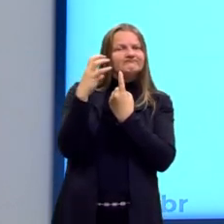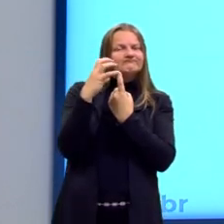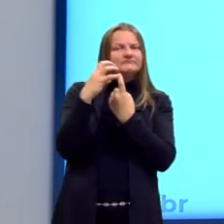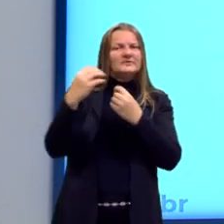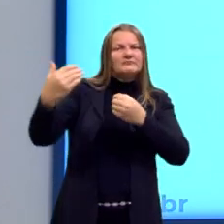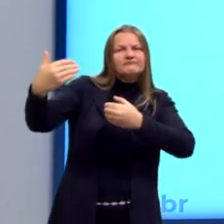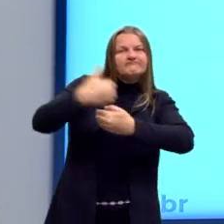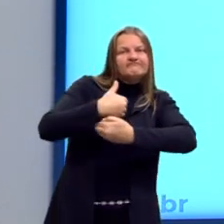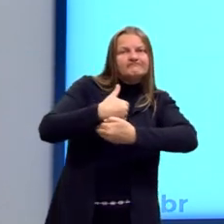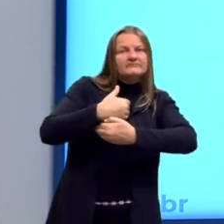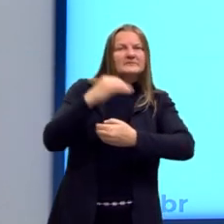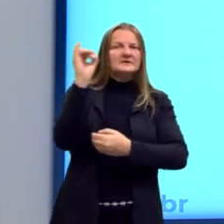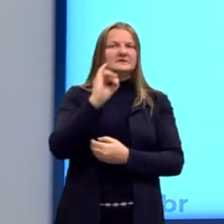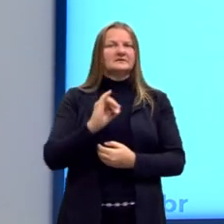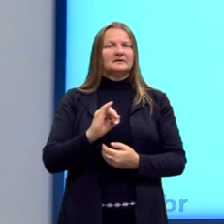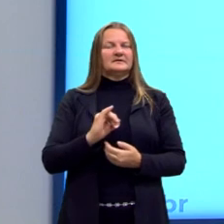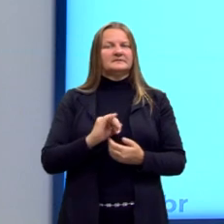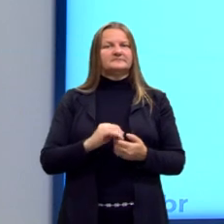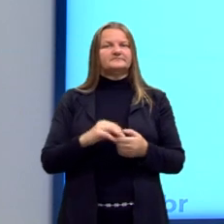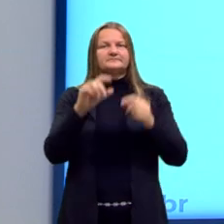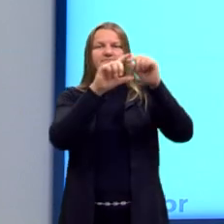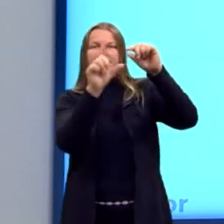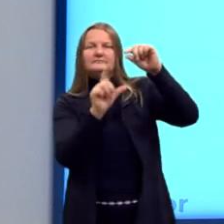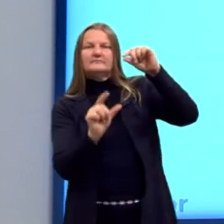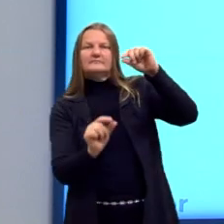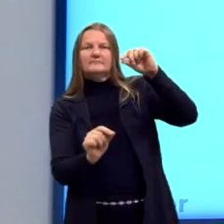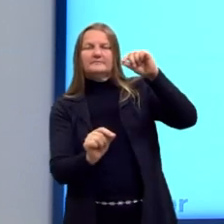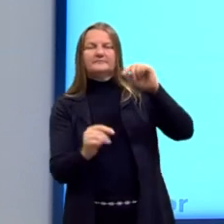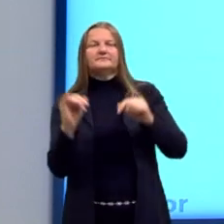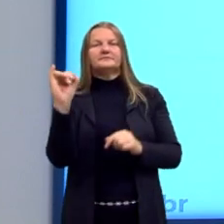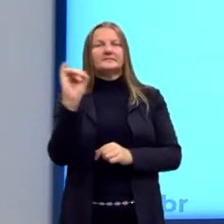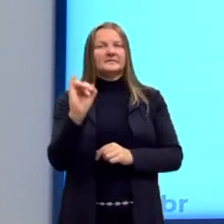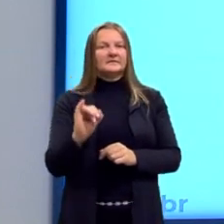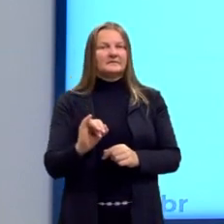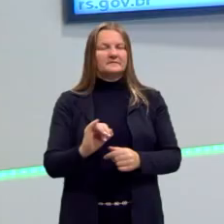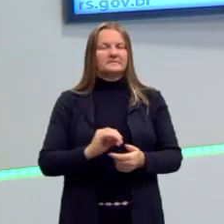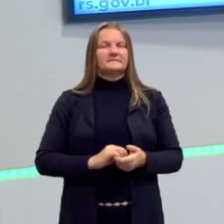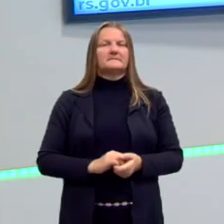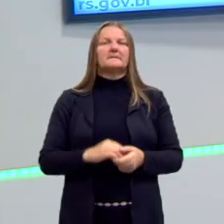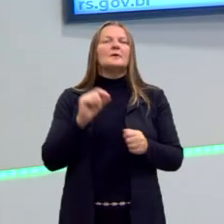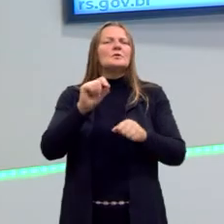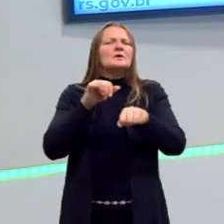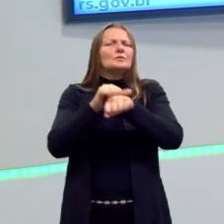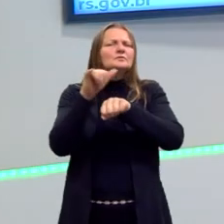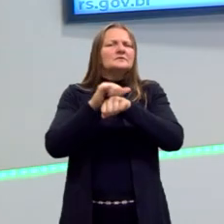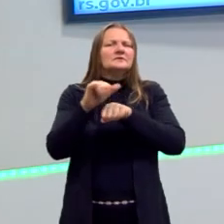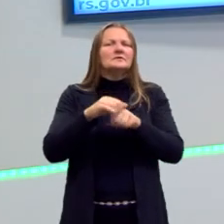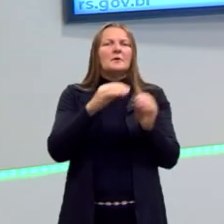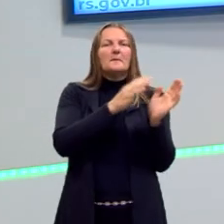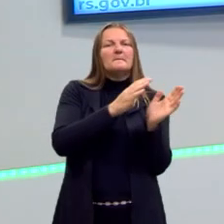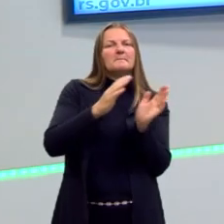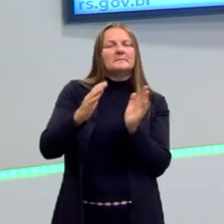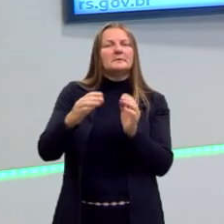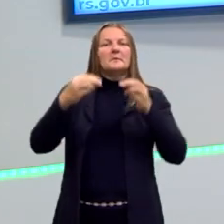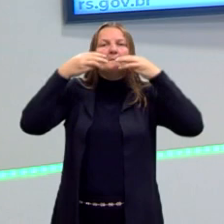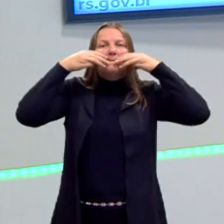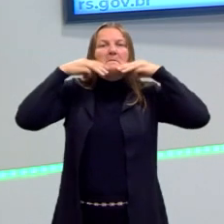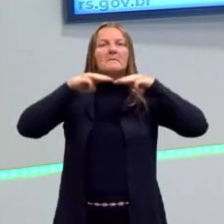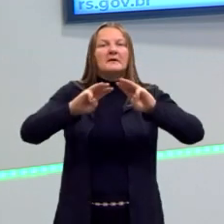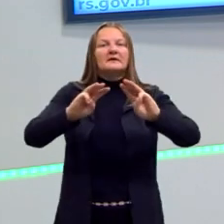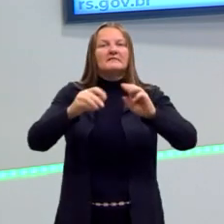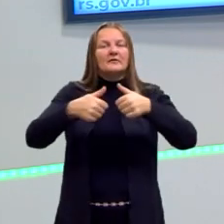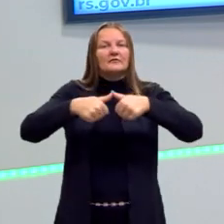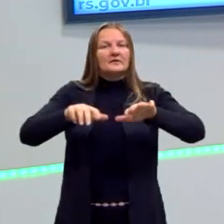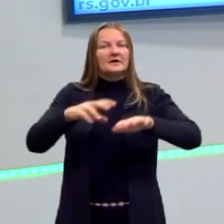invadir a Itália ou as penínsulas italianas. Então, o que acontece? Durante o período que o Maquiavel fica,